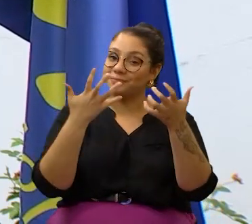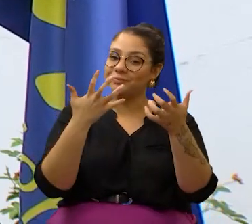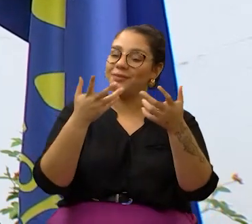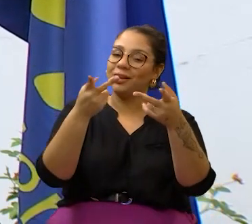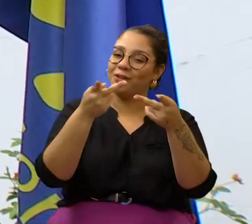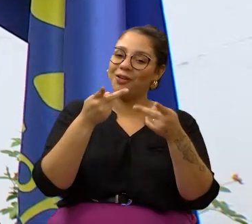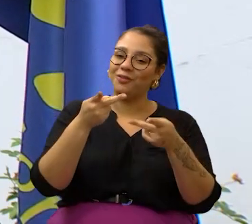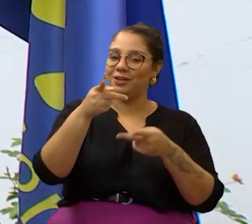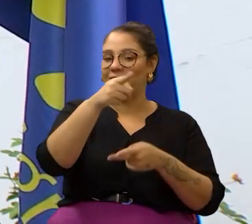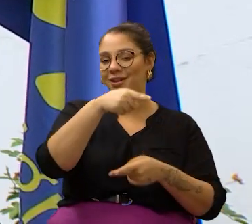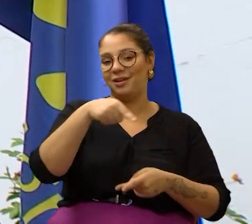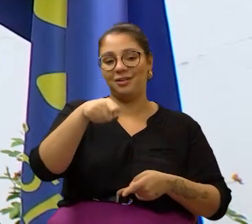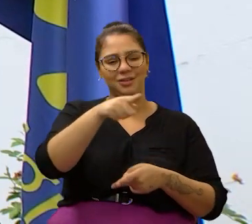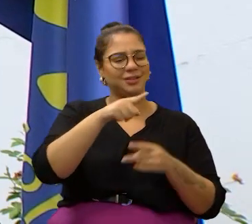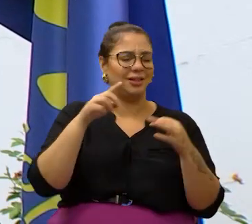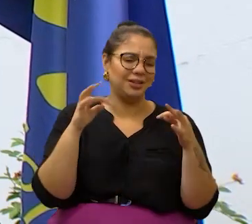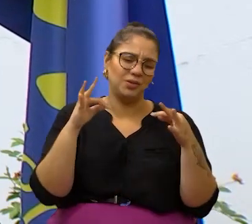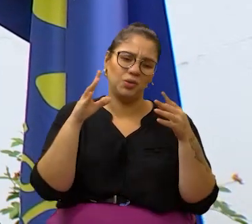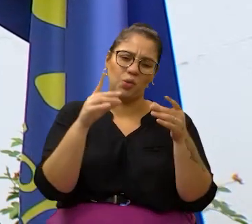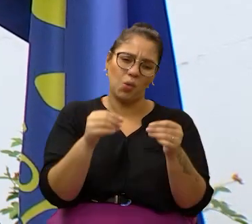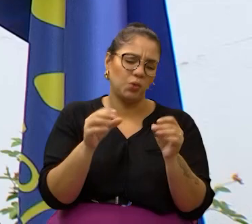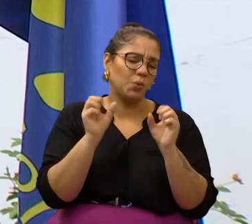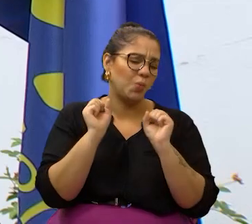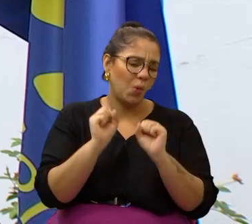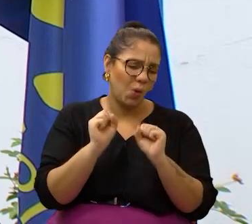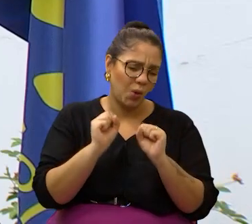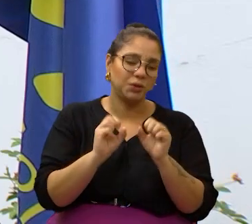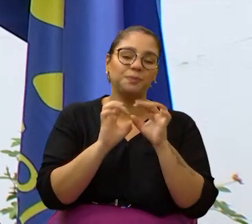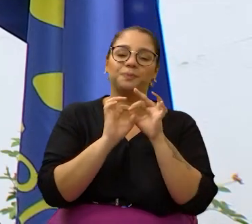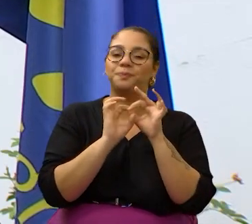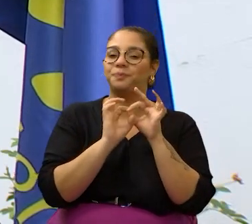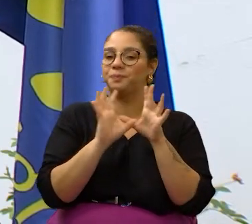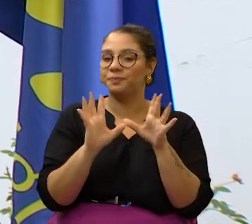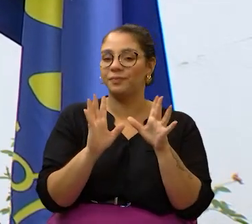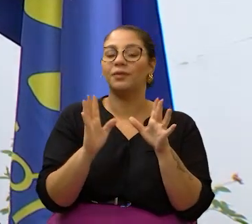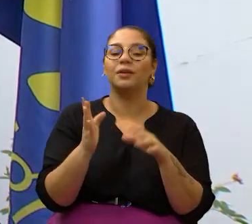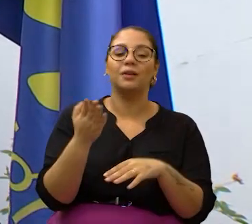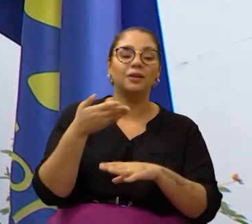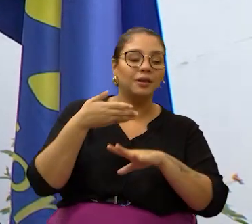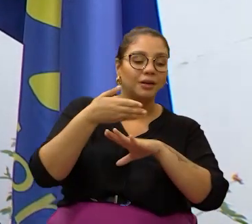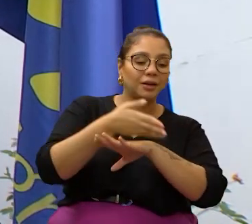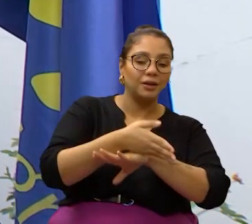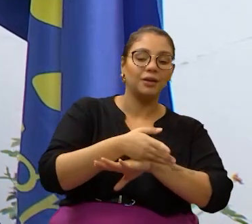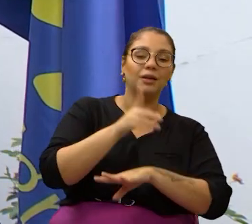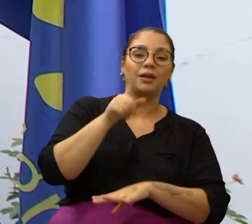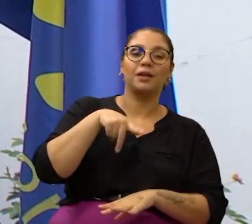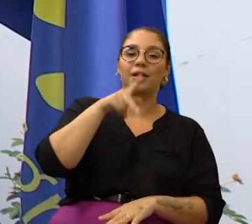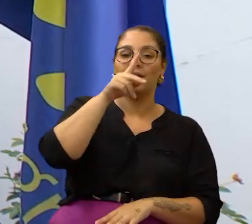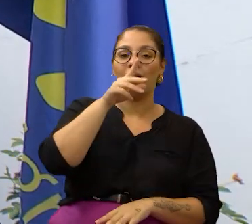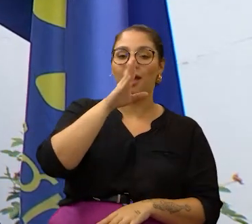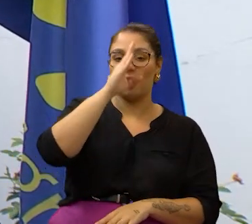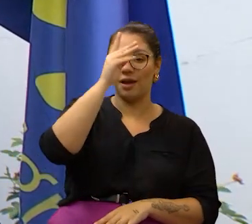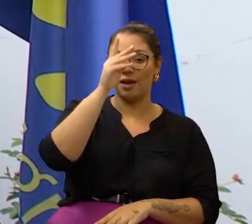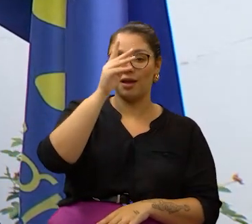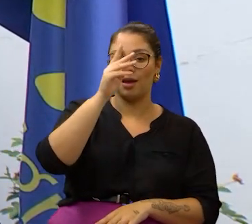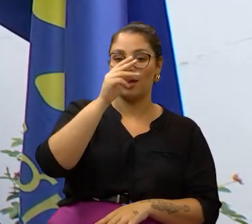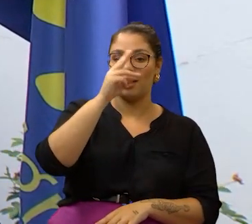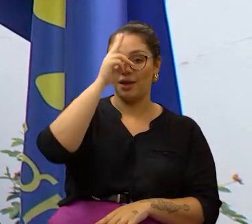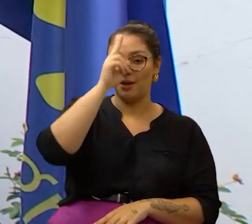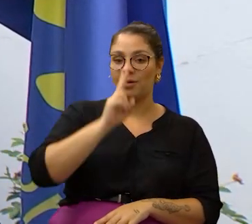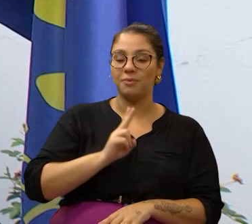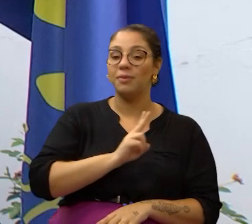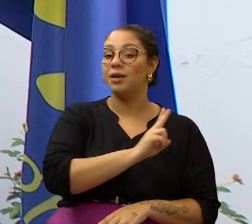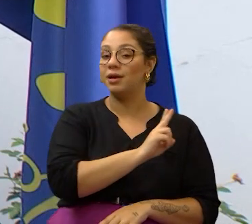convidar todos, se possível, comparecer na nossa Missa de Ação de Graça no dia